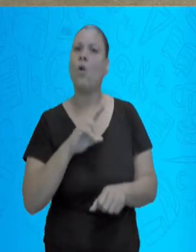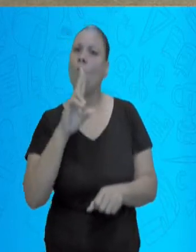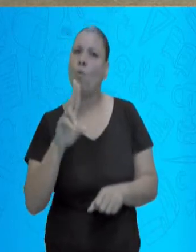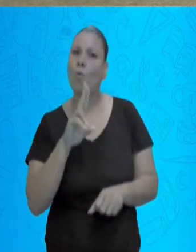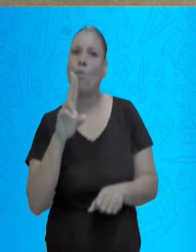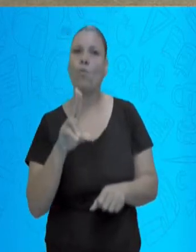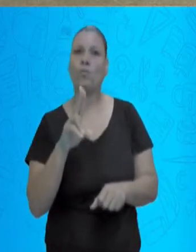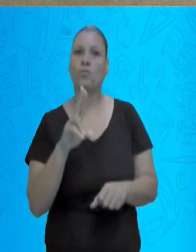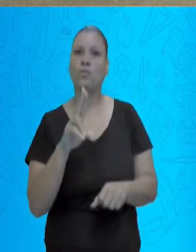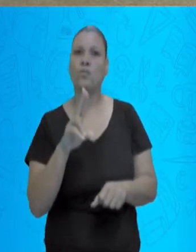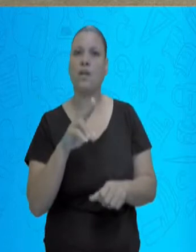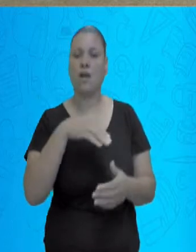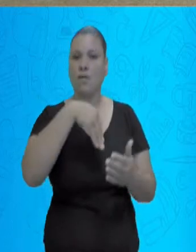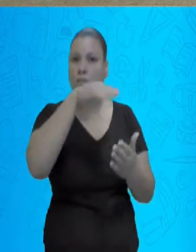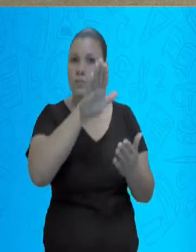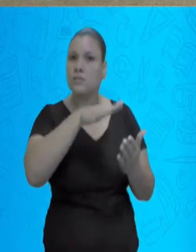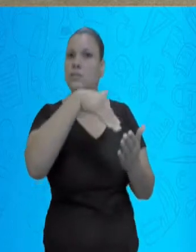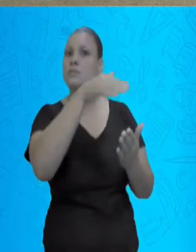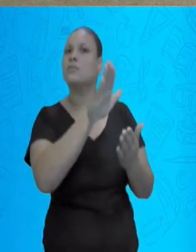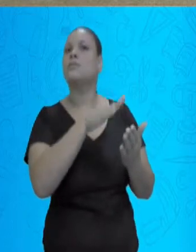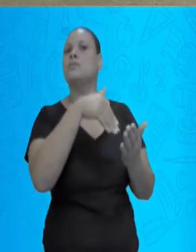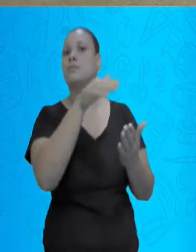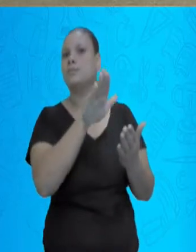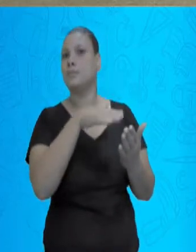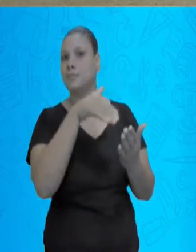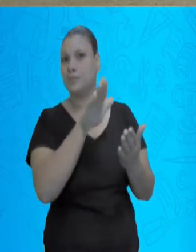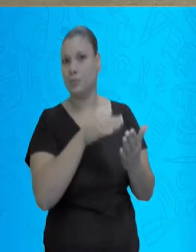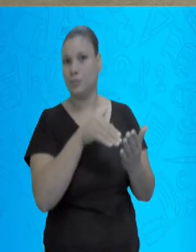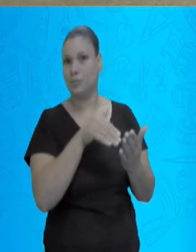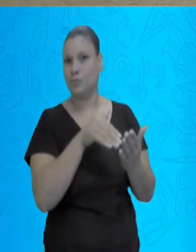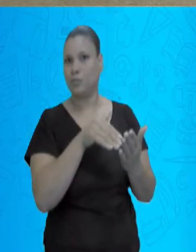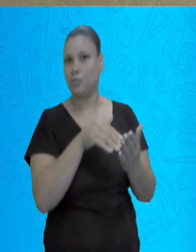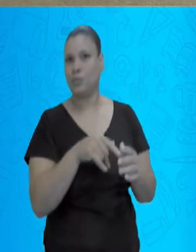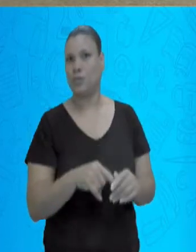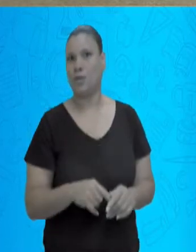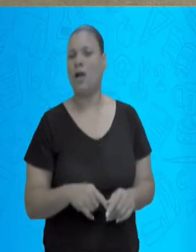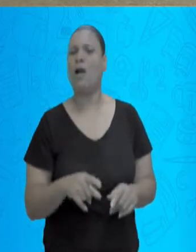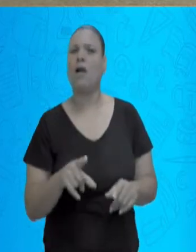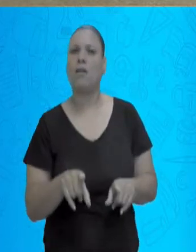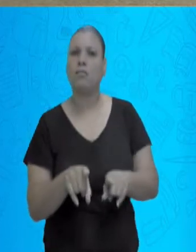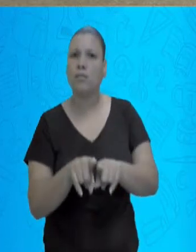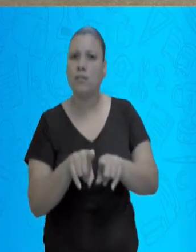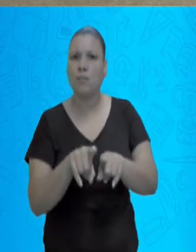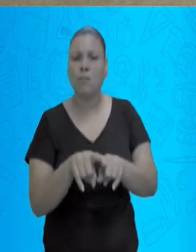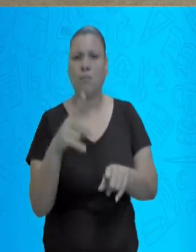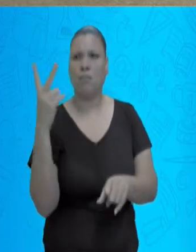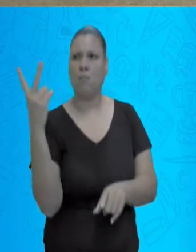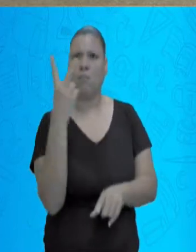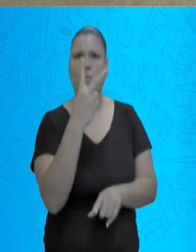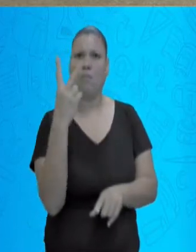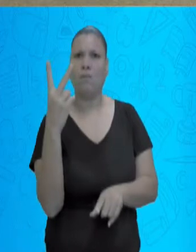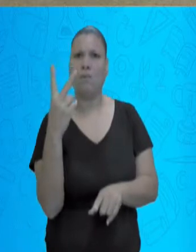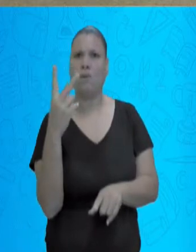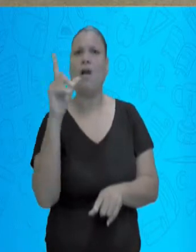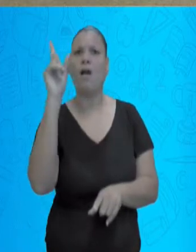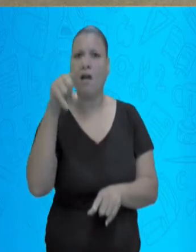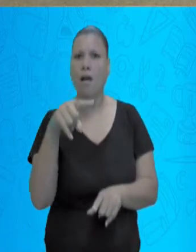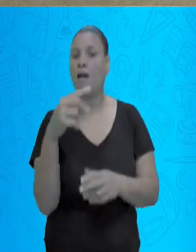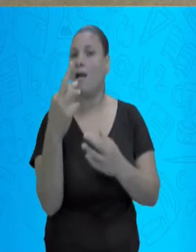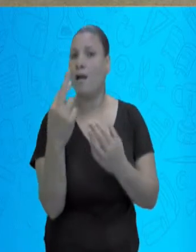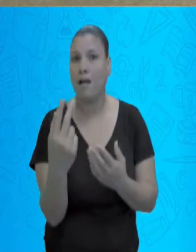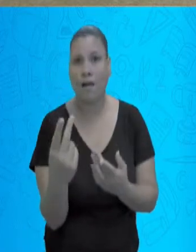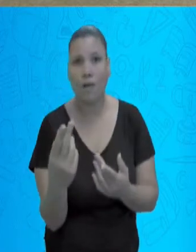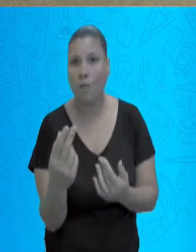ou ponto, ou também conhecido como divisionismo, isso mesmo, gente, é uma técnica onde o